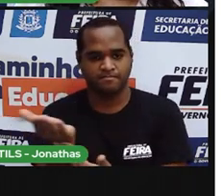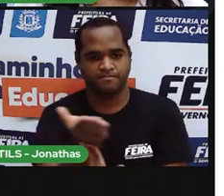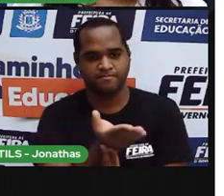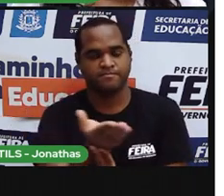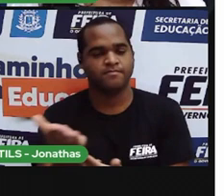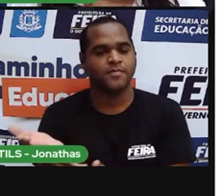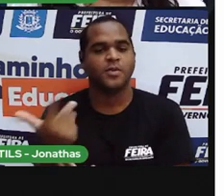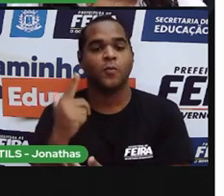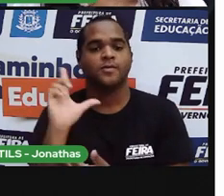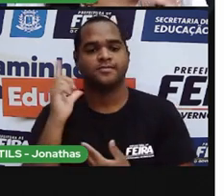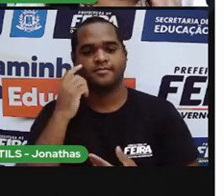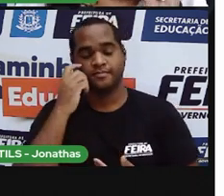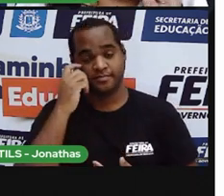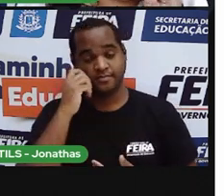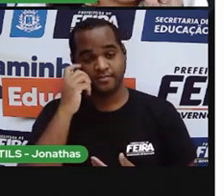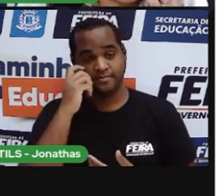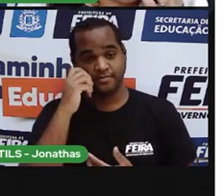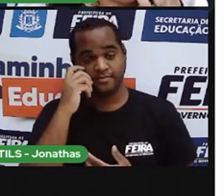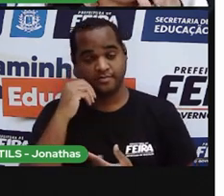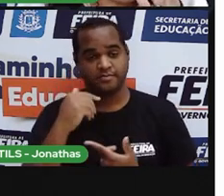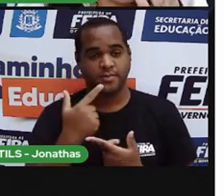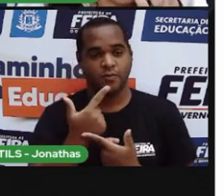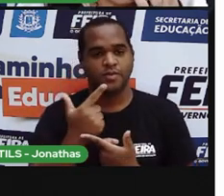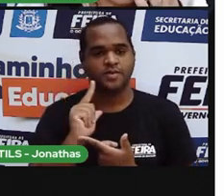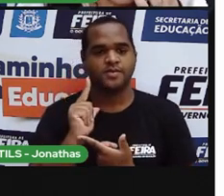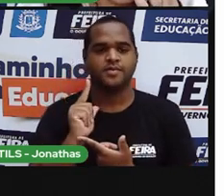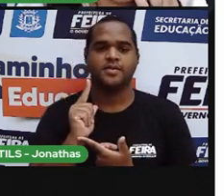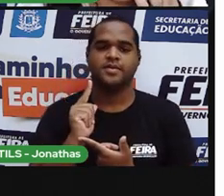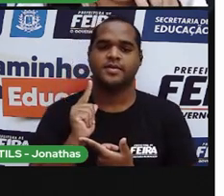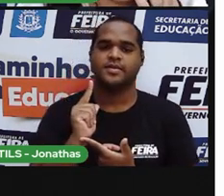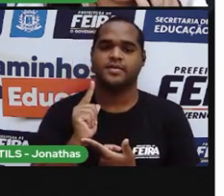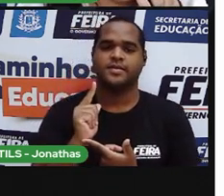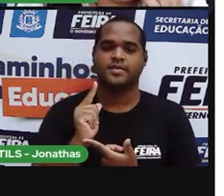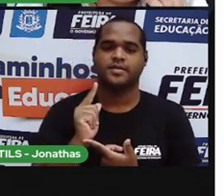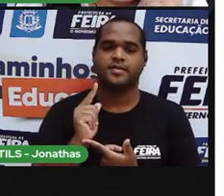Próxima palavra, vamos ver qual foi